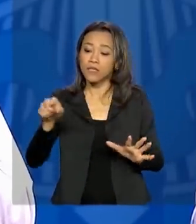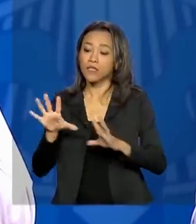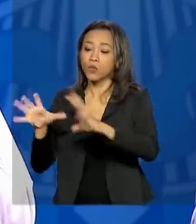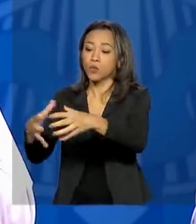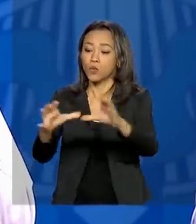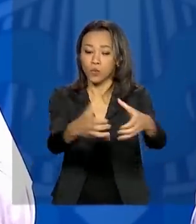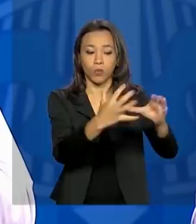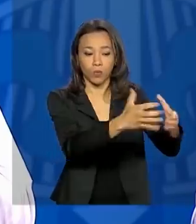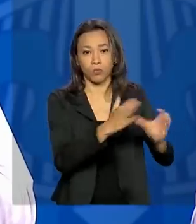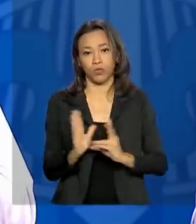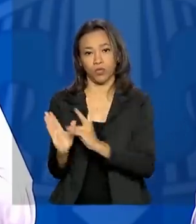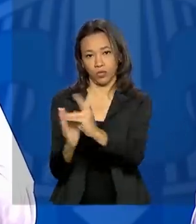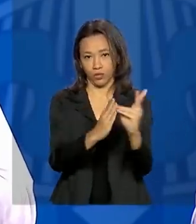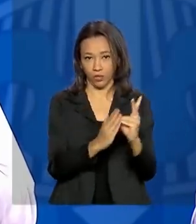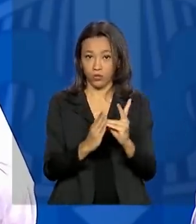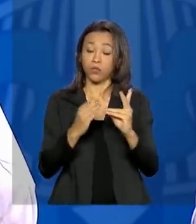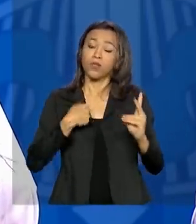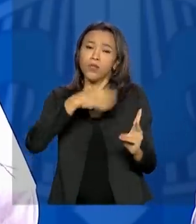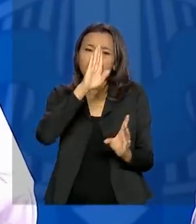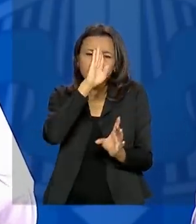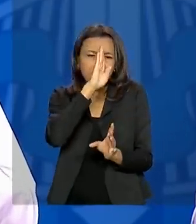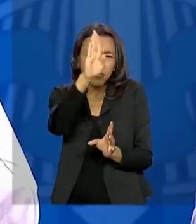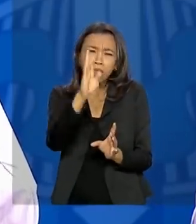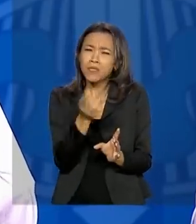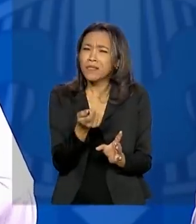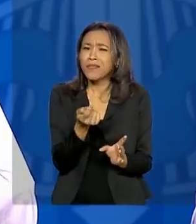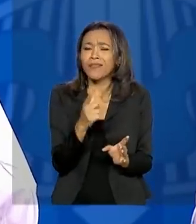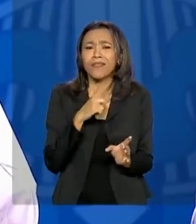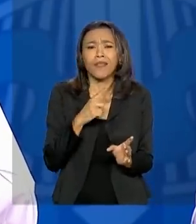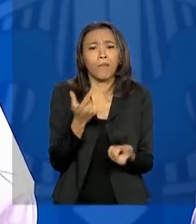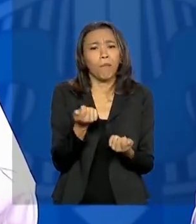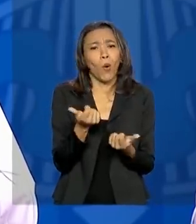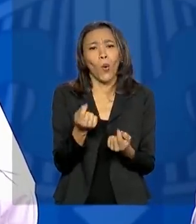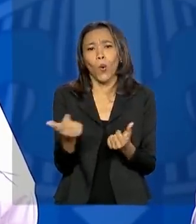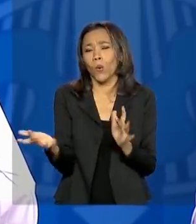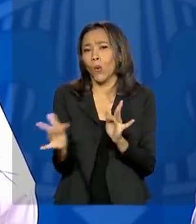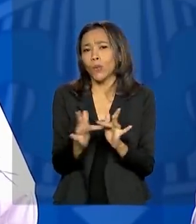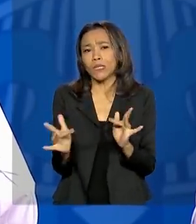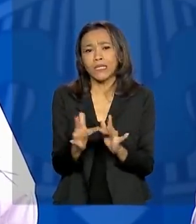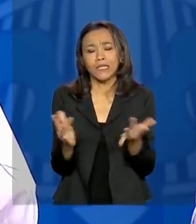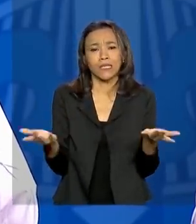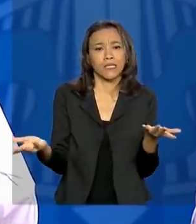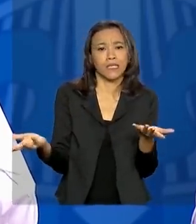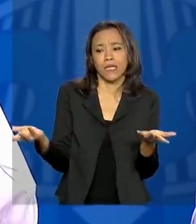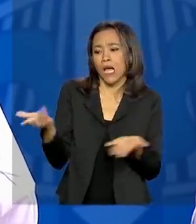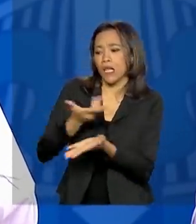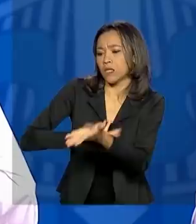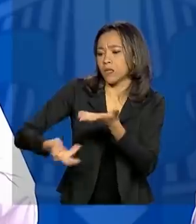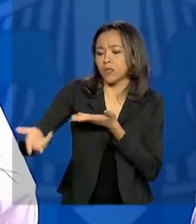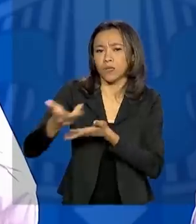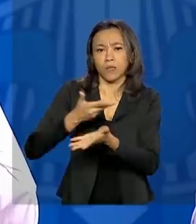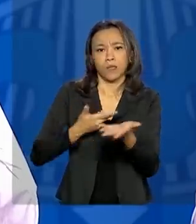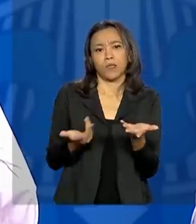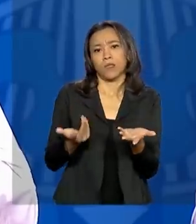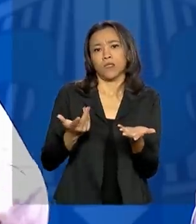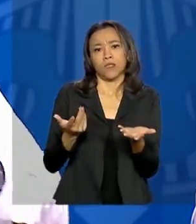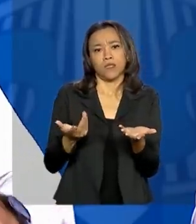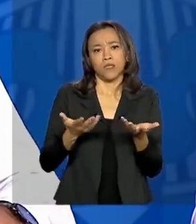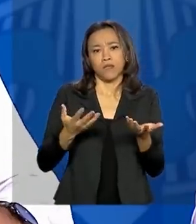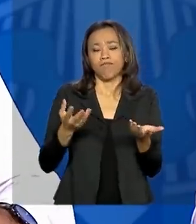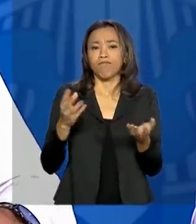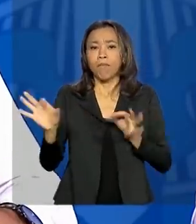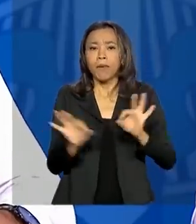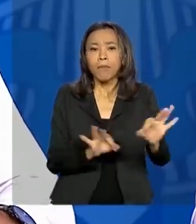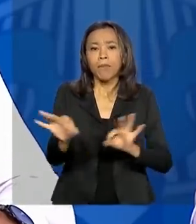principalmente aquelas que têm muito pouca convivência, muito pouco relacionamento e muito pouco sistema imunológico